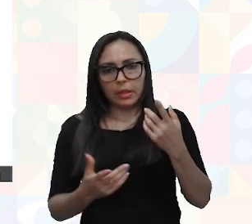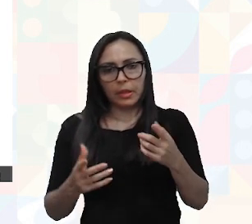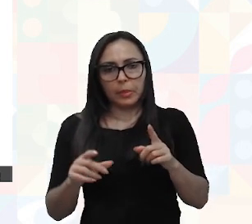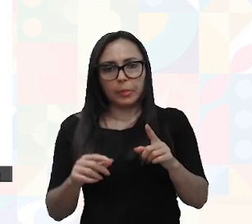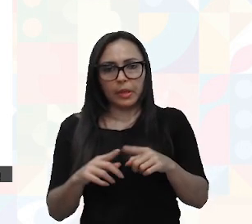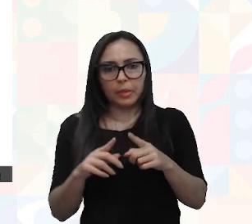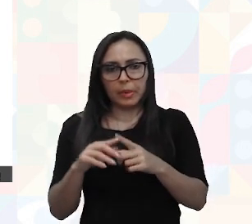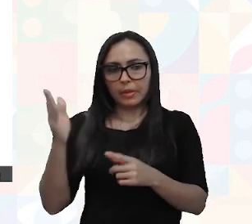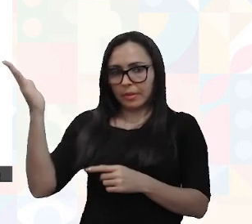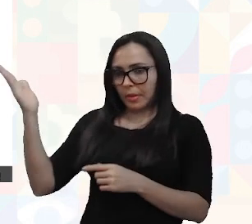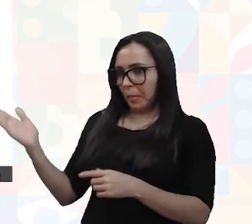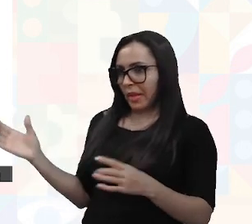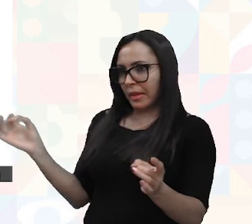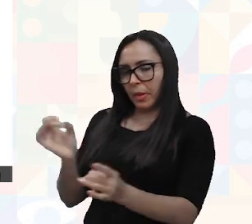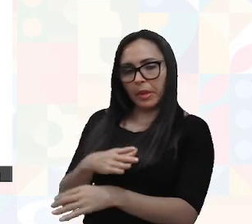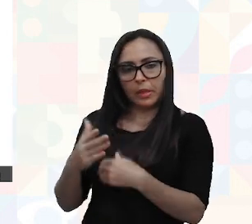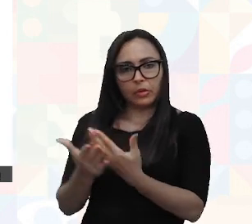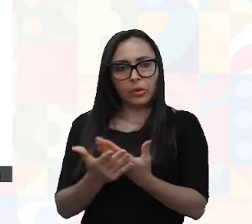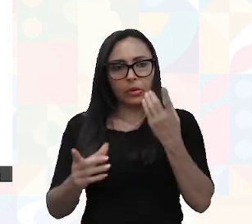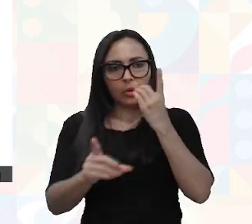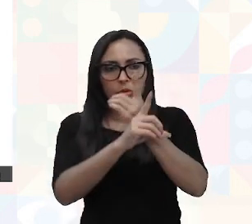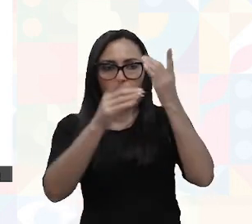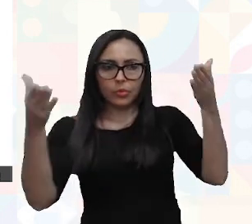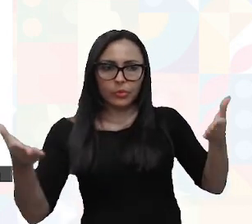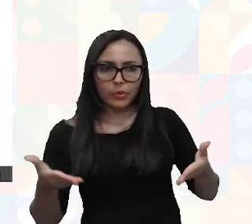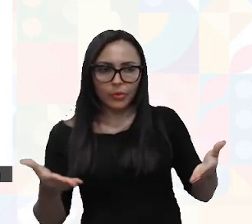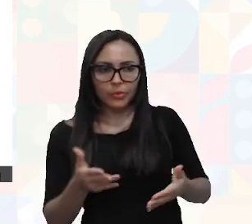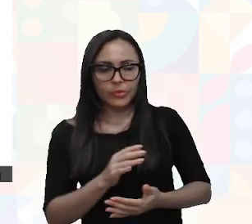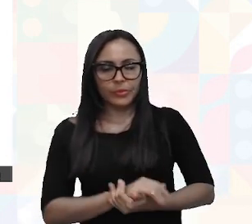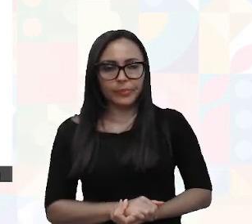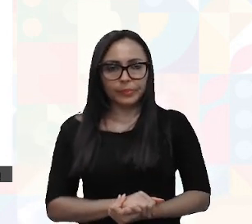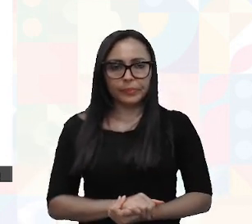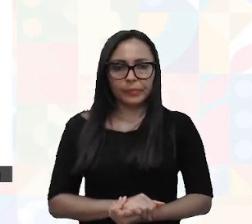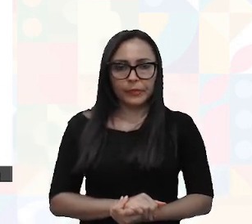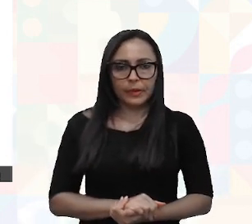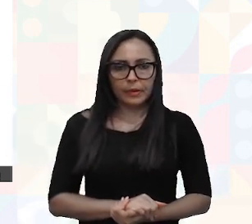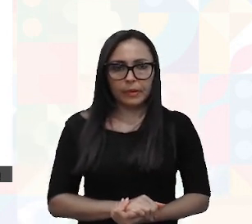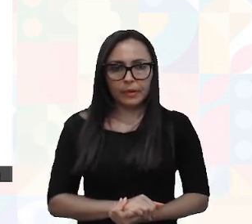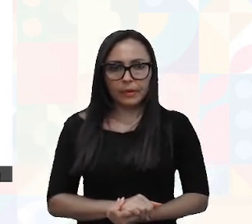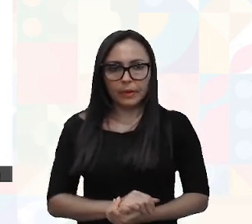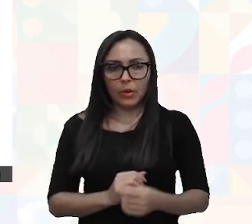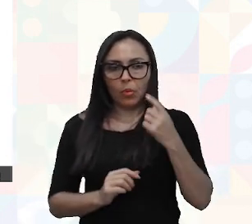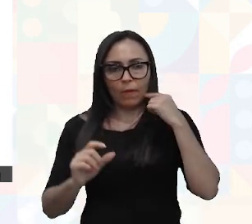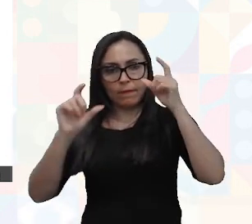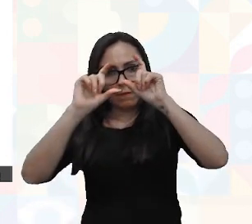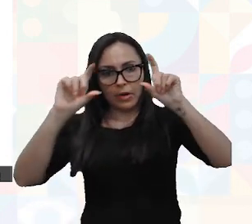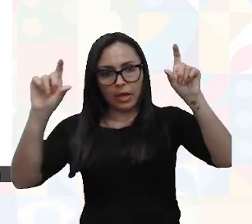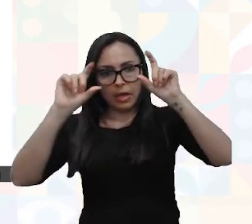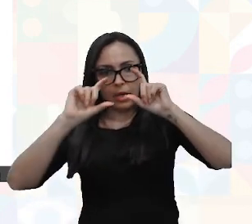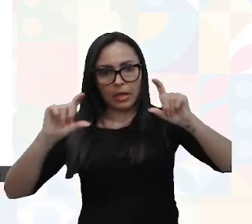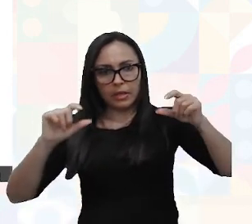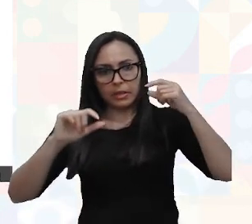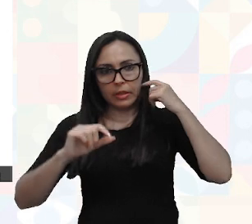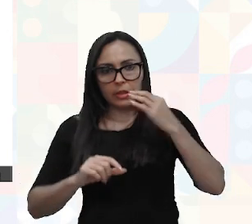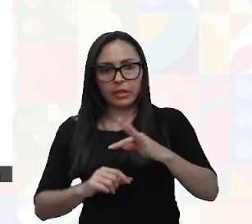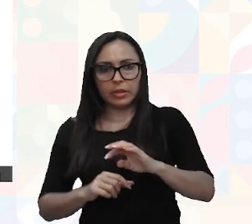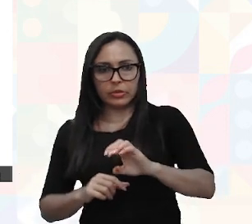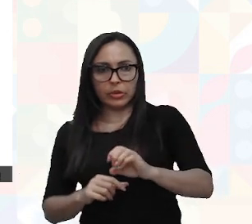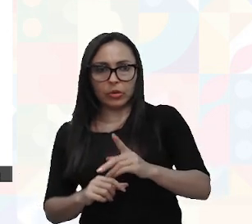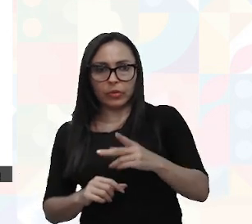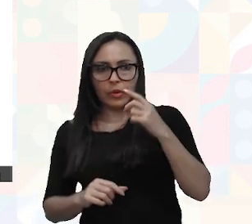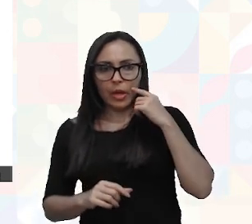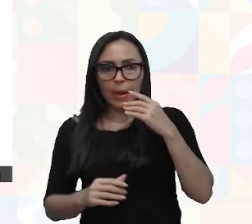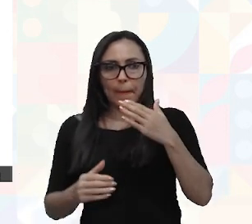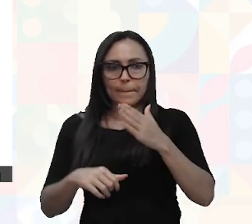aqui, pra fechar a nossa aula, o nosso encontro de hoje, é, uma, uma frase de Chekhov, que é, o melhor é